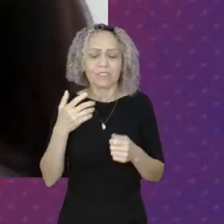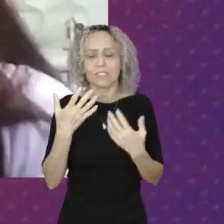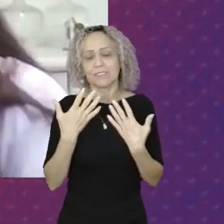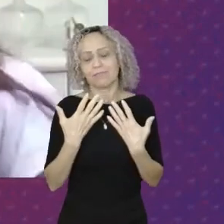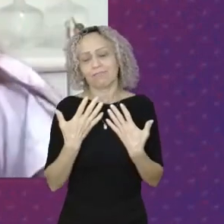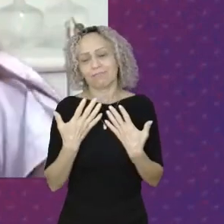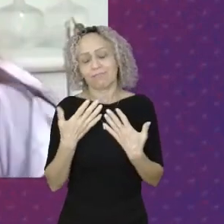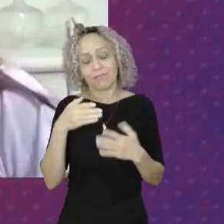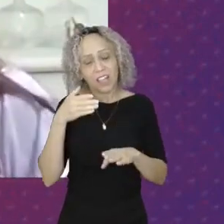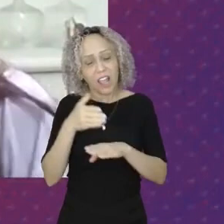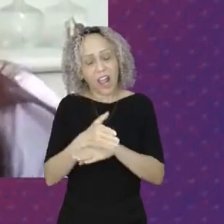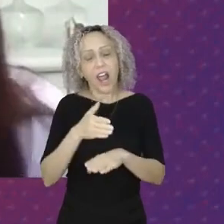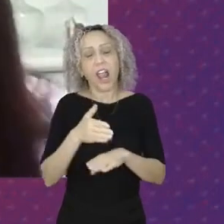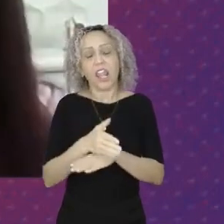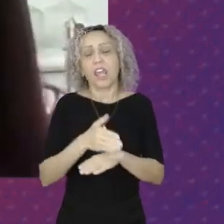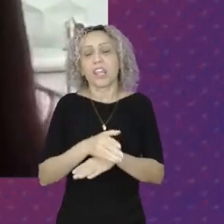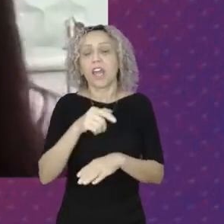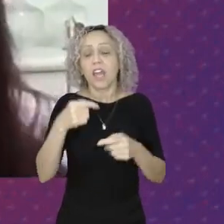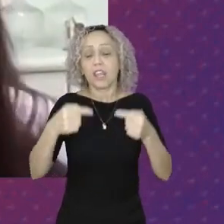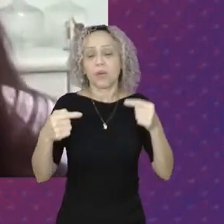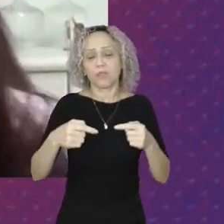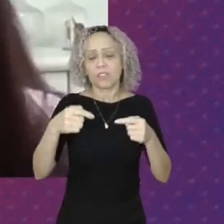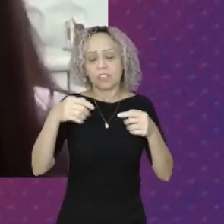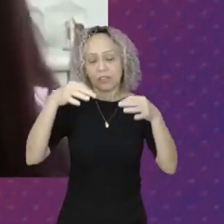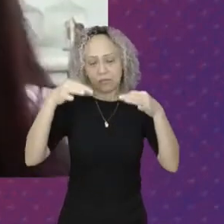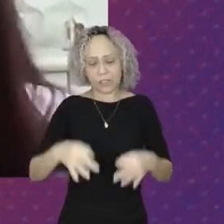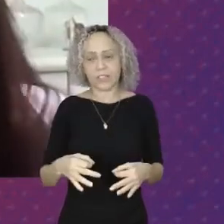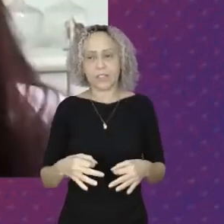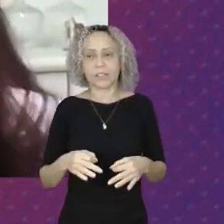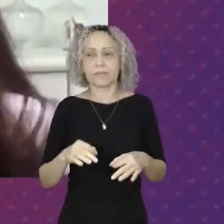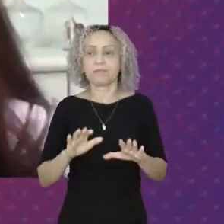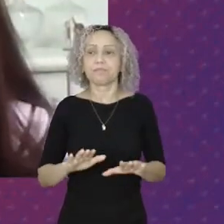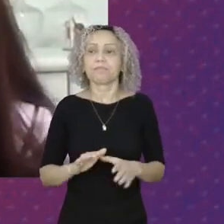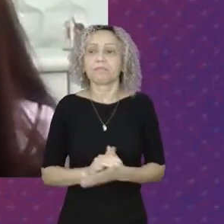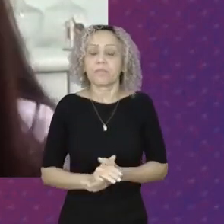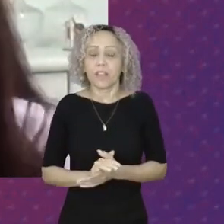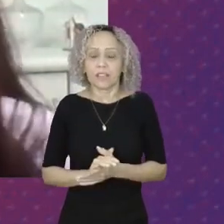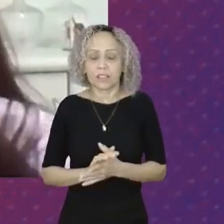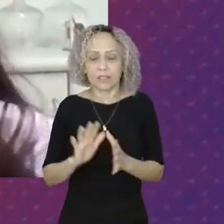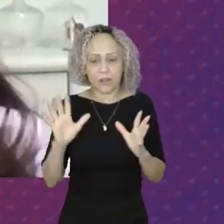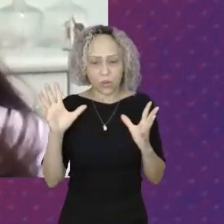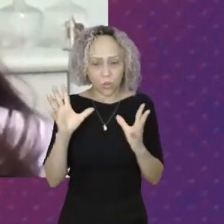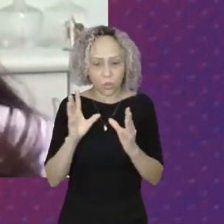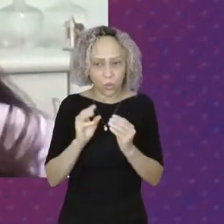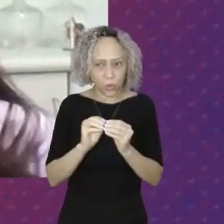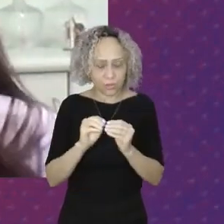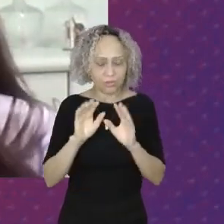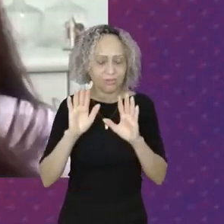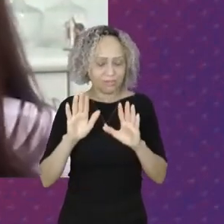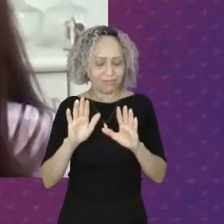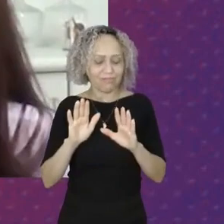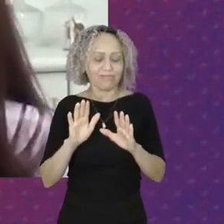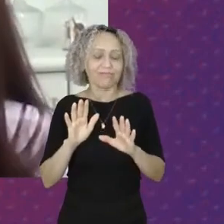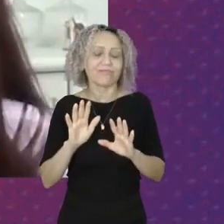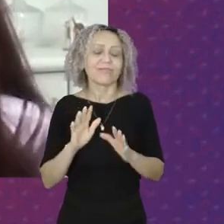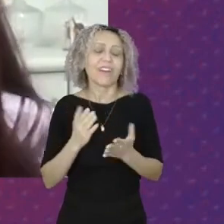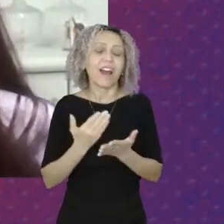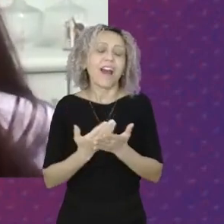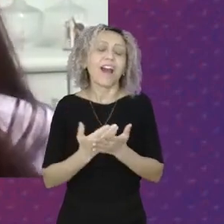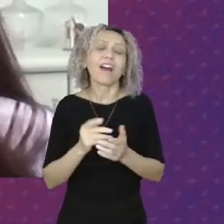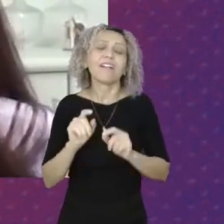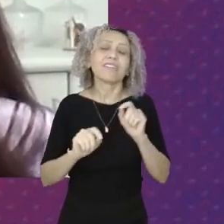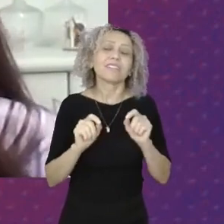dignidade Bom E para a gente Já ir aqui Fazendo meio que Um fechamento Dessa prosa bacana Eu gostaria De